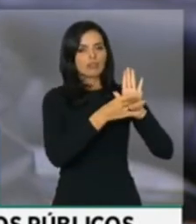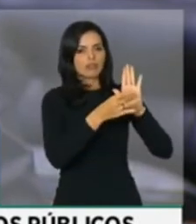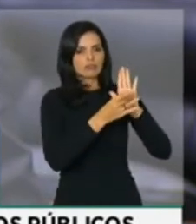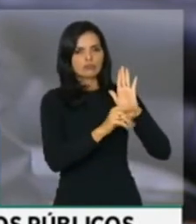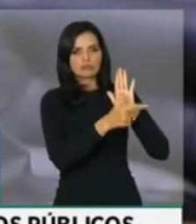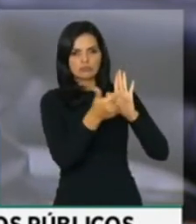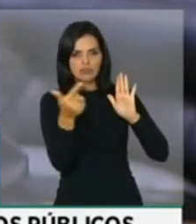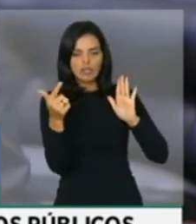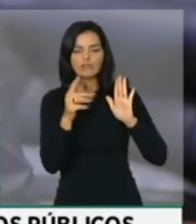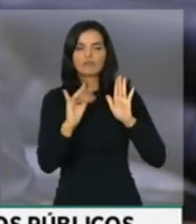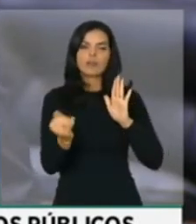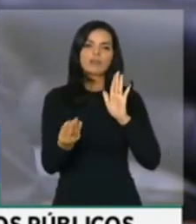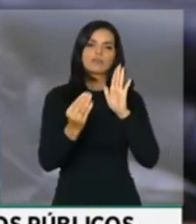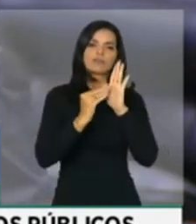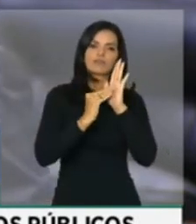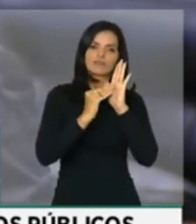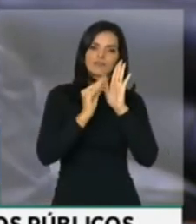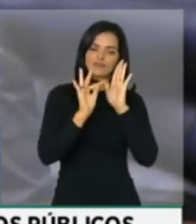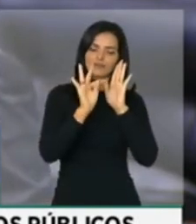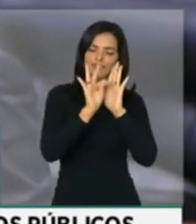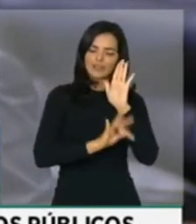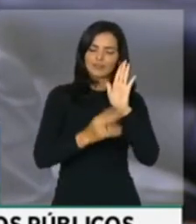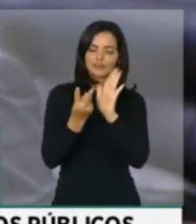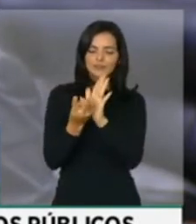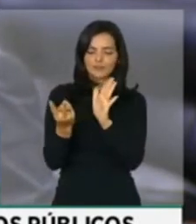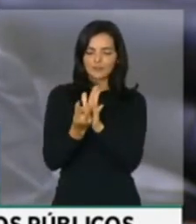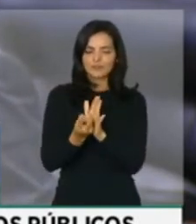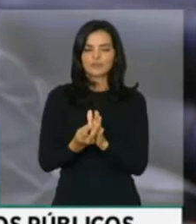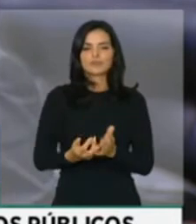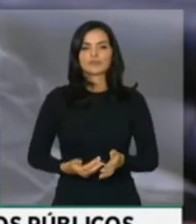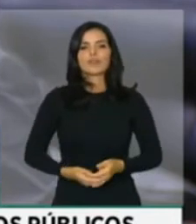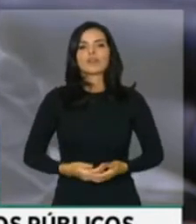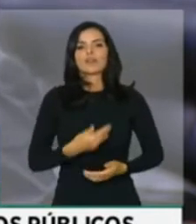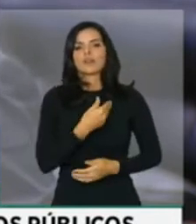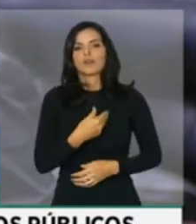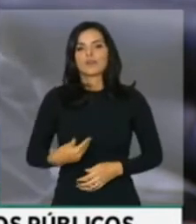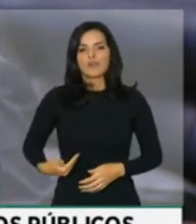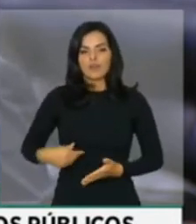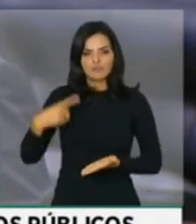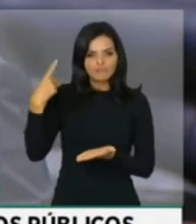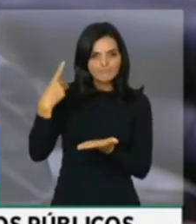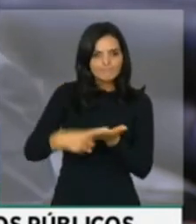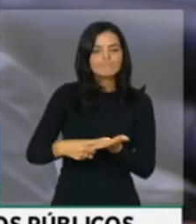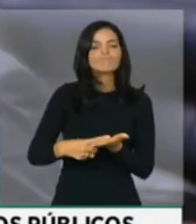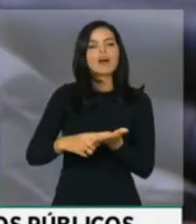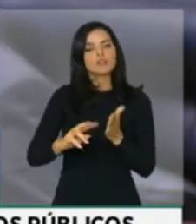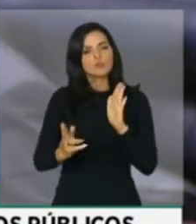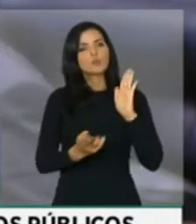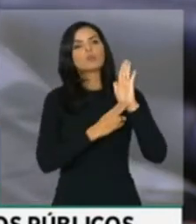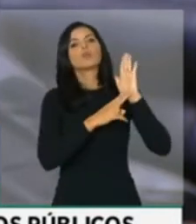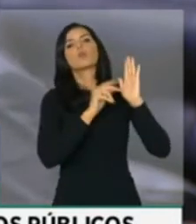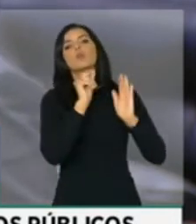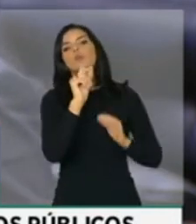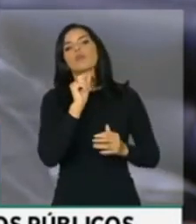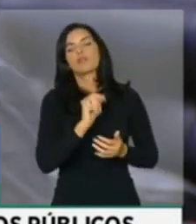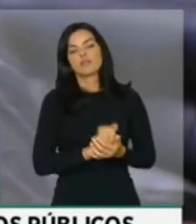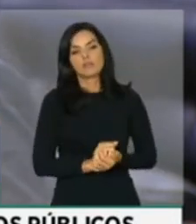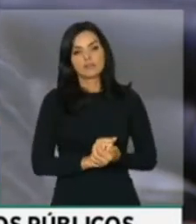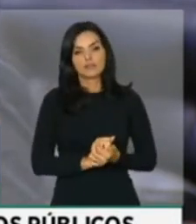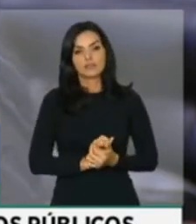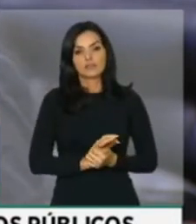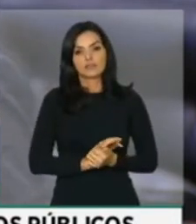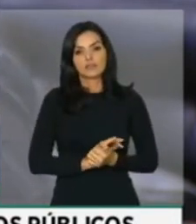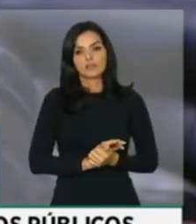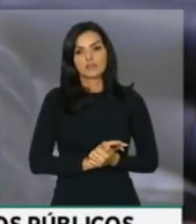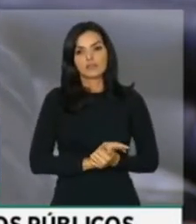manter o texto. Então fica aqui o compromisso do governo, do presidente Bolsonaro, de que esta será